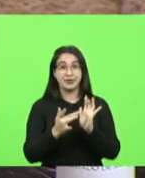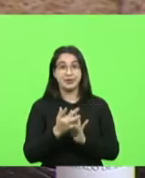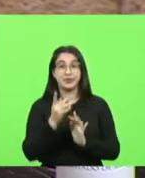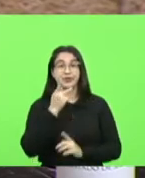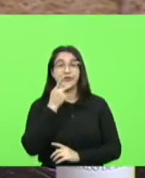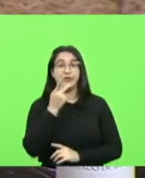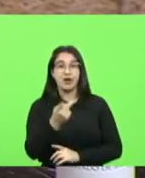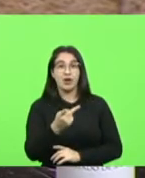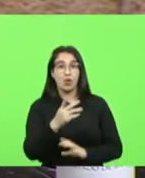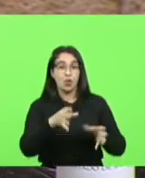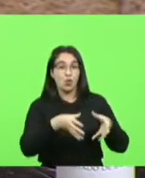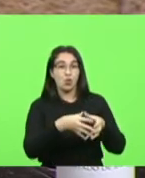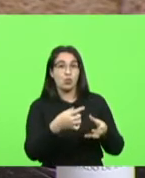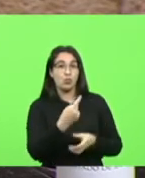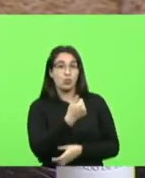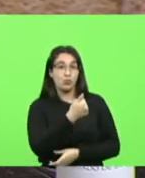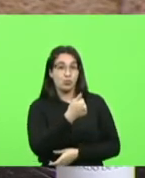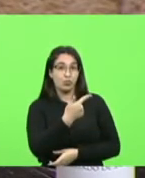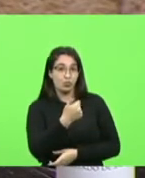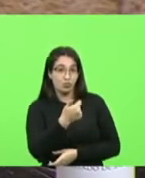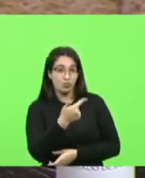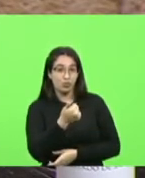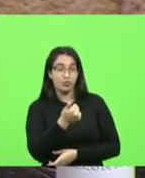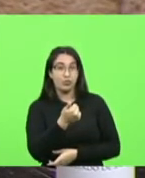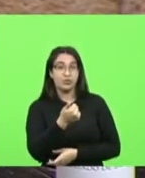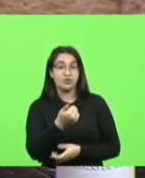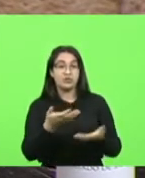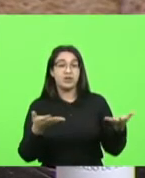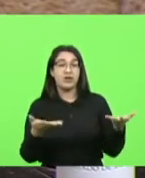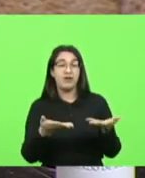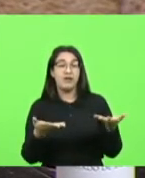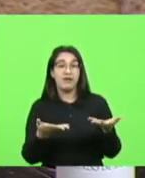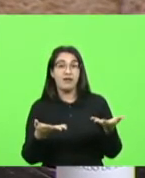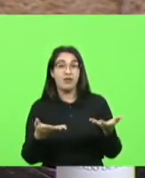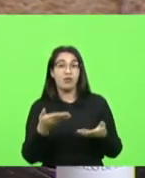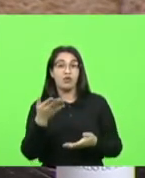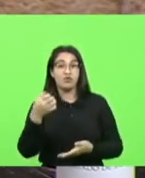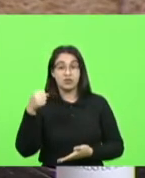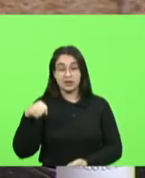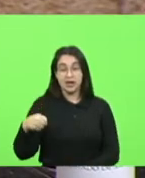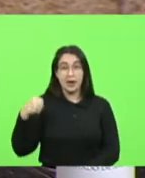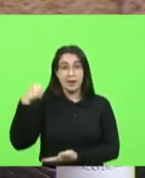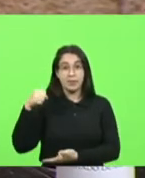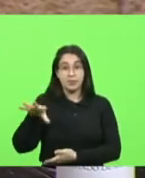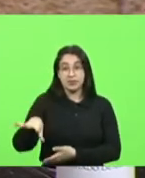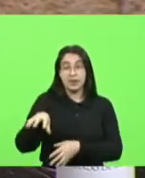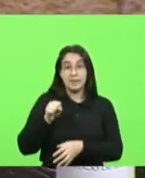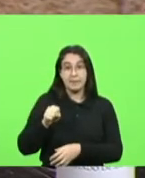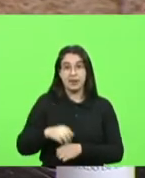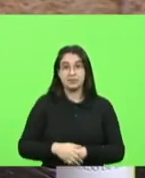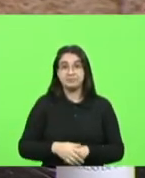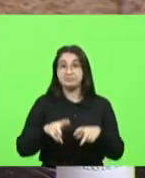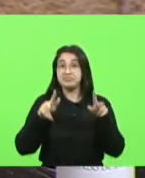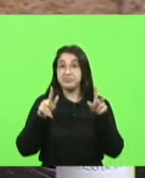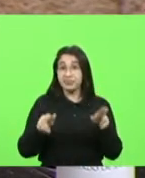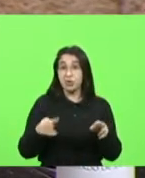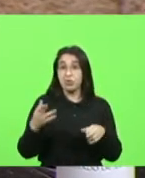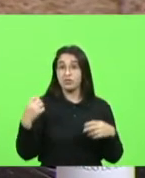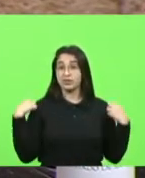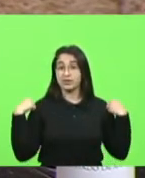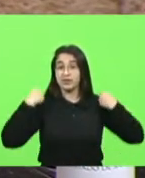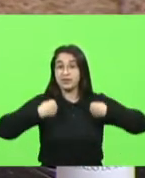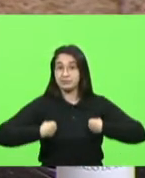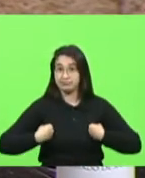apóstolos disse agora porém quem tem bolsa pegue-a assim como sua mochila de